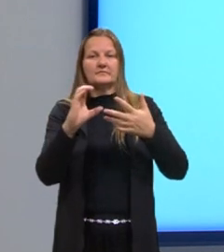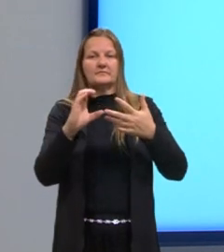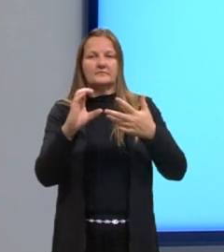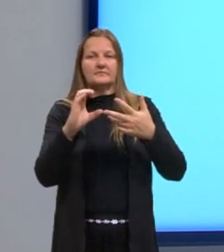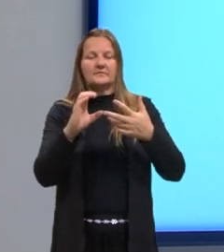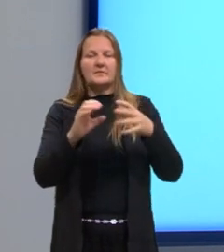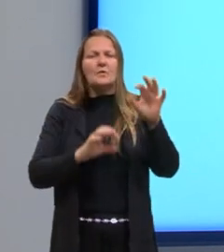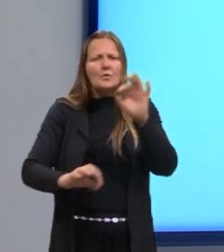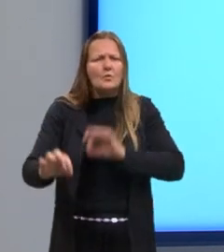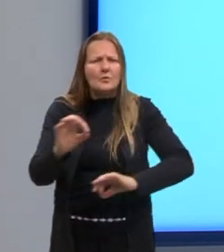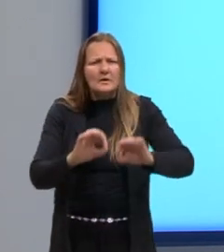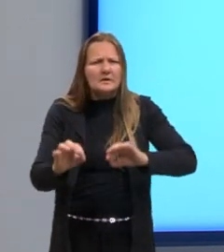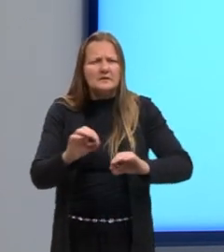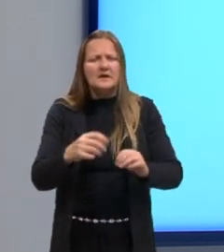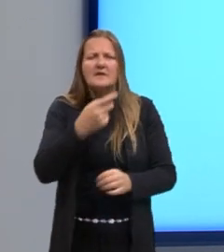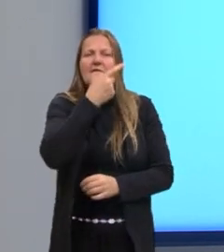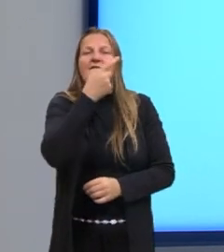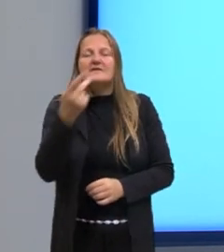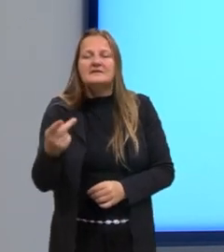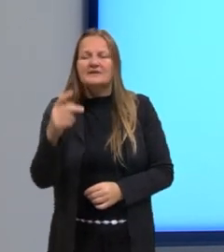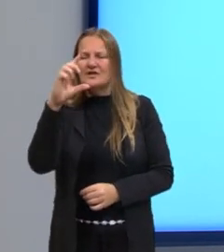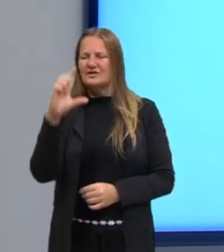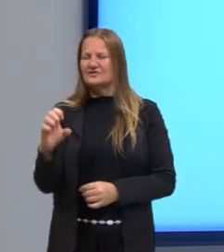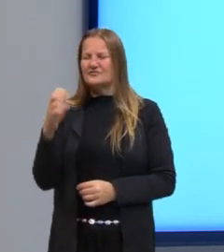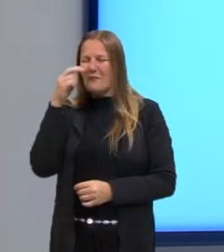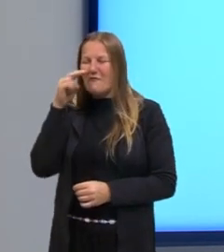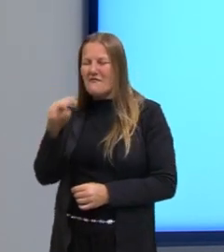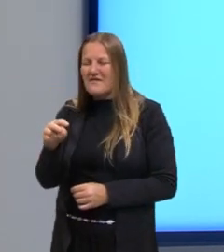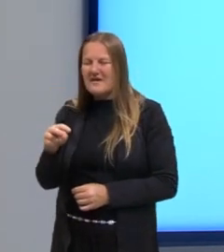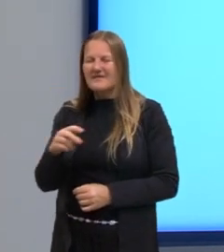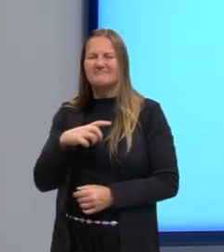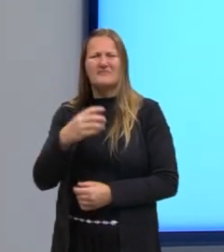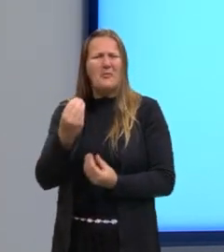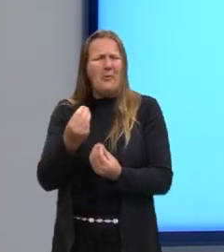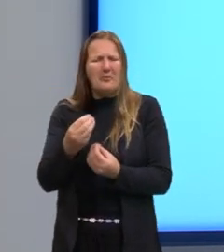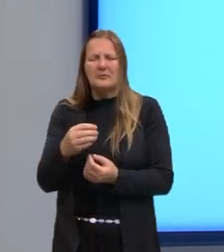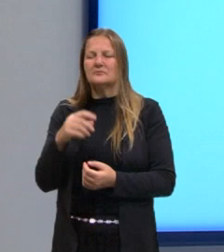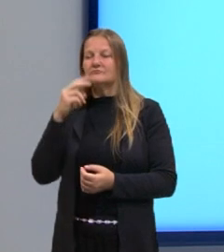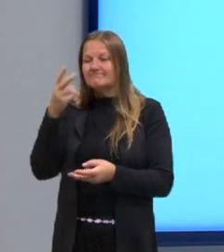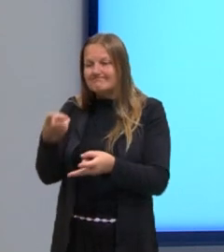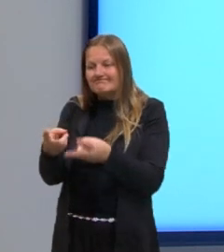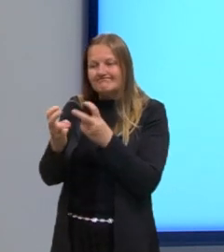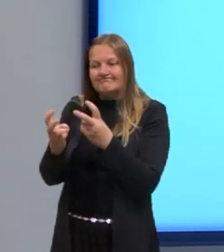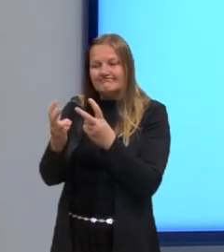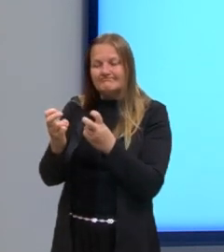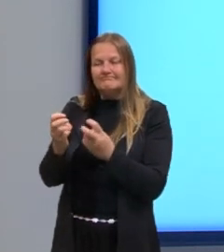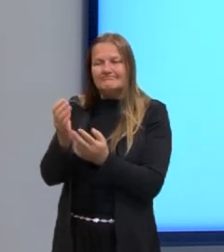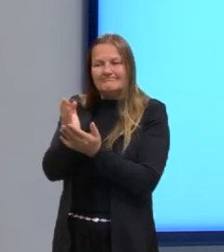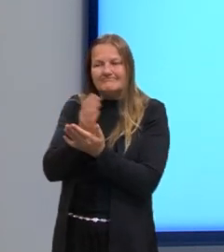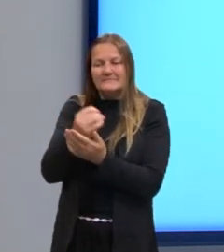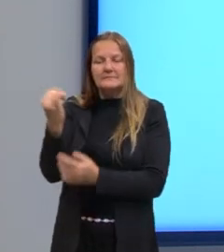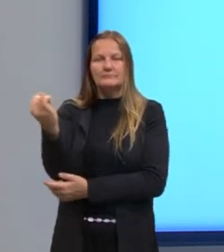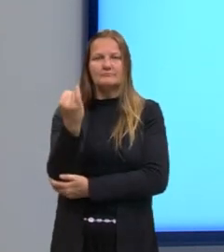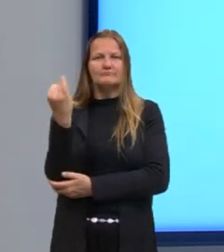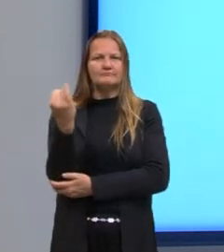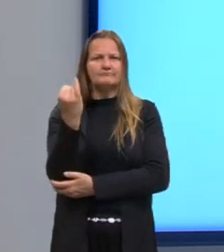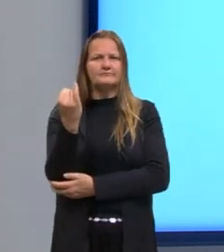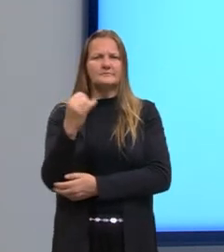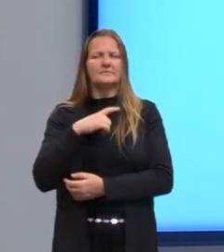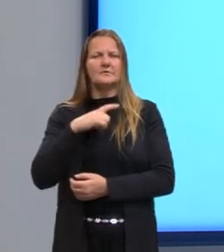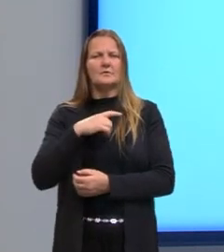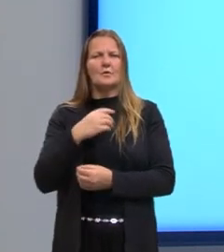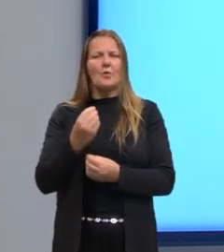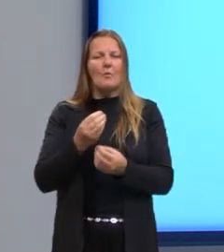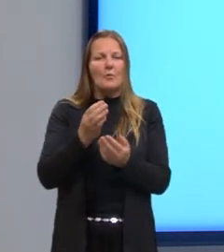Organizar visitas ao lixão ou aterro local para identificar aspectos importantes sobre a